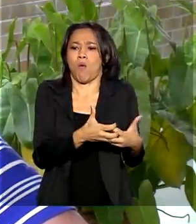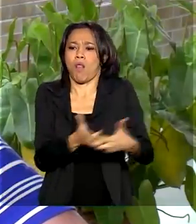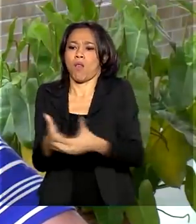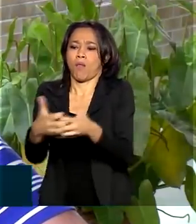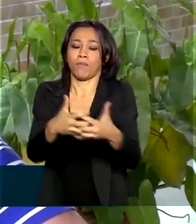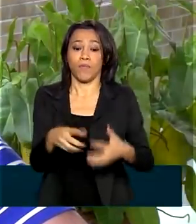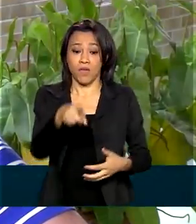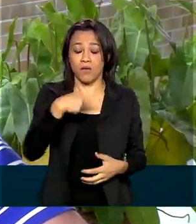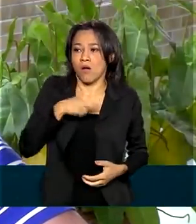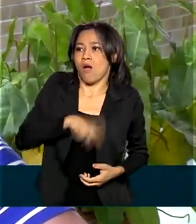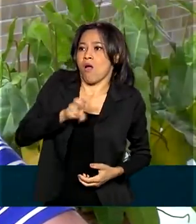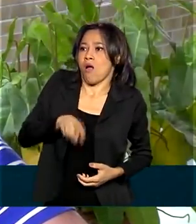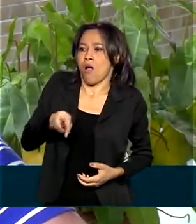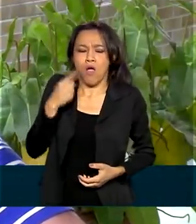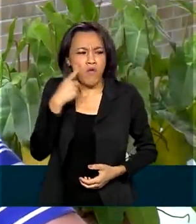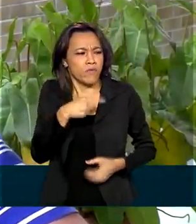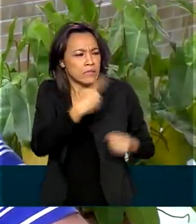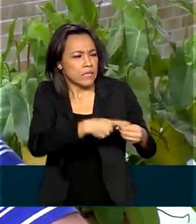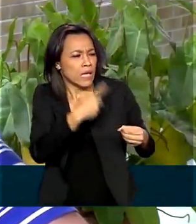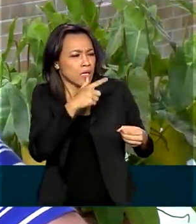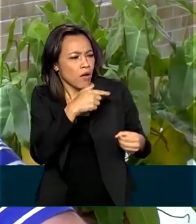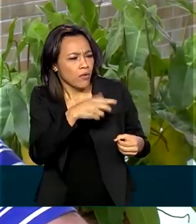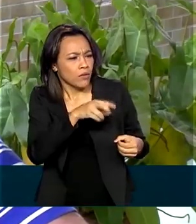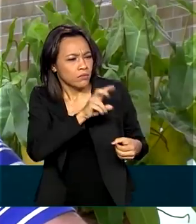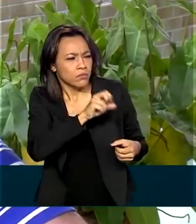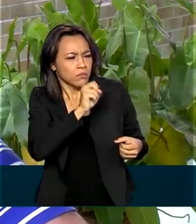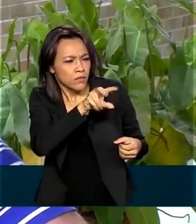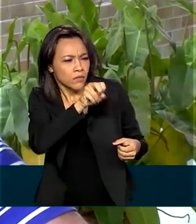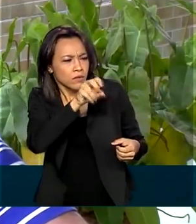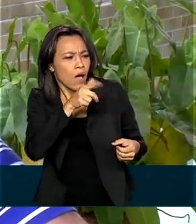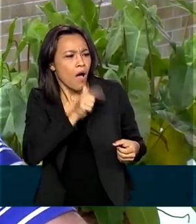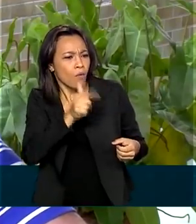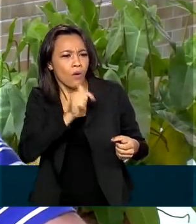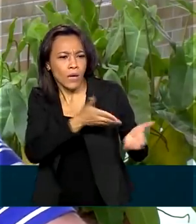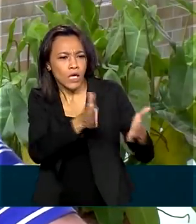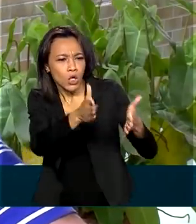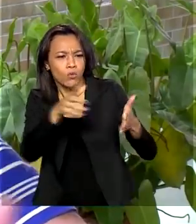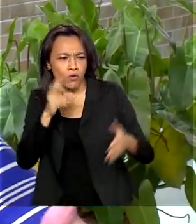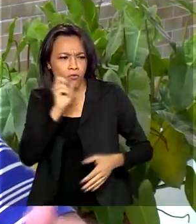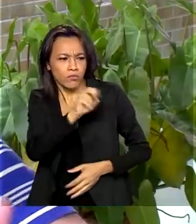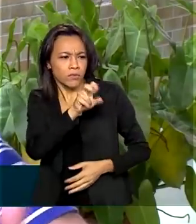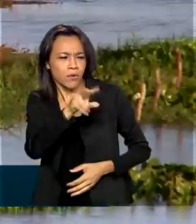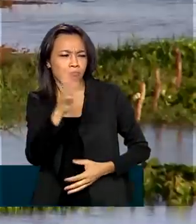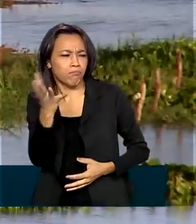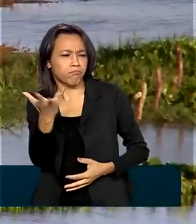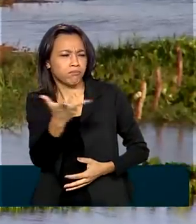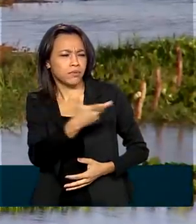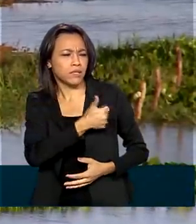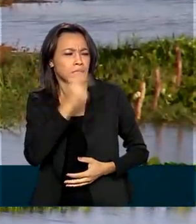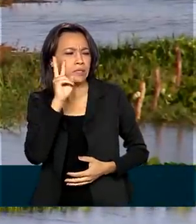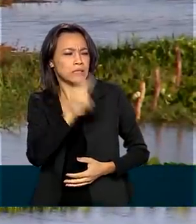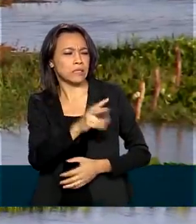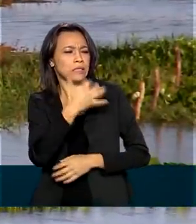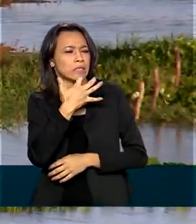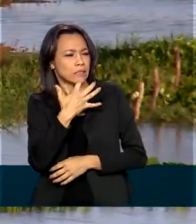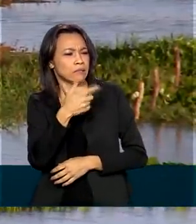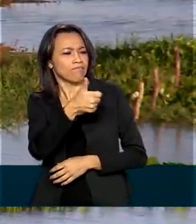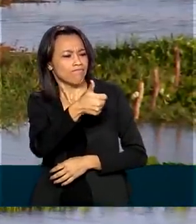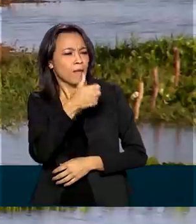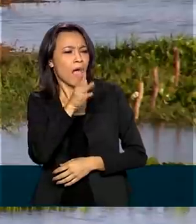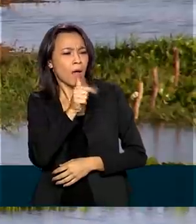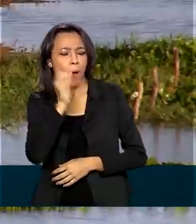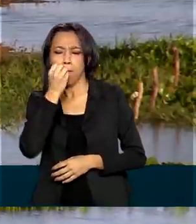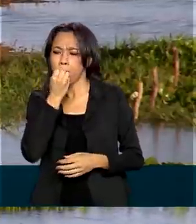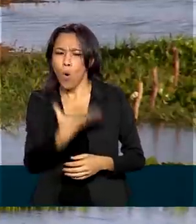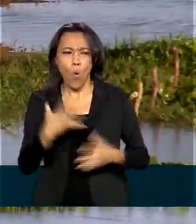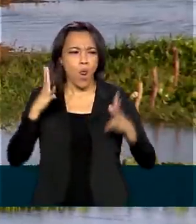muito, via as outras cidades por aí com água, rio e tudo. Eu via aquela beleza, aquela coisa, aquela coisa linda, que é água boa,